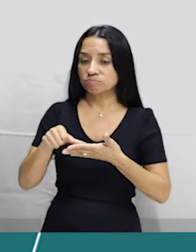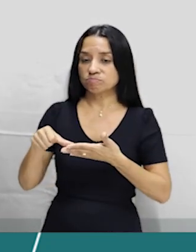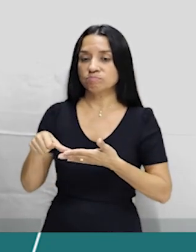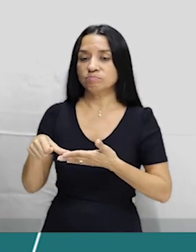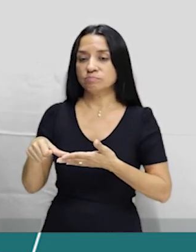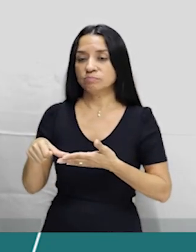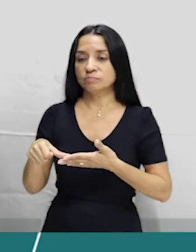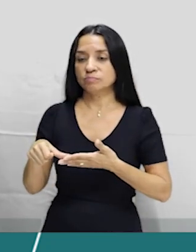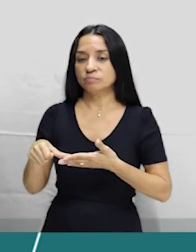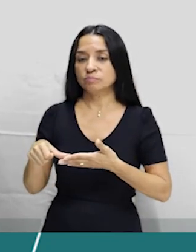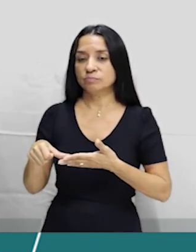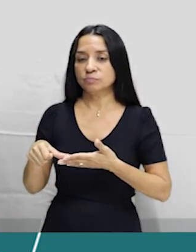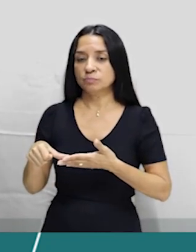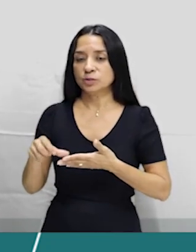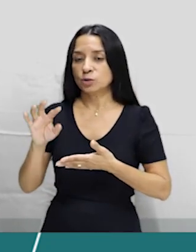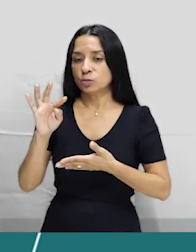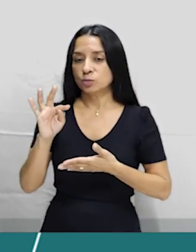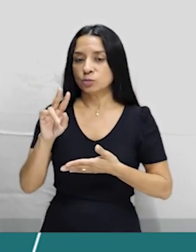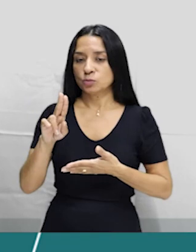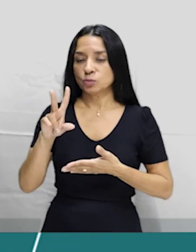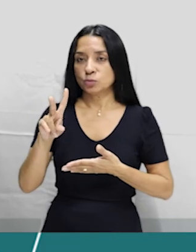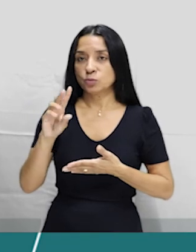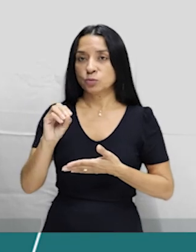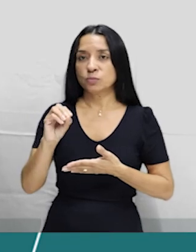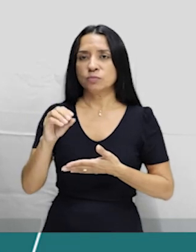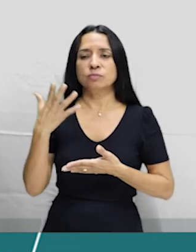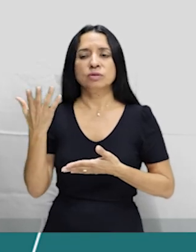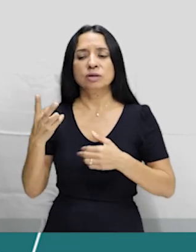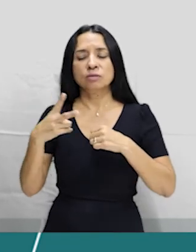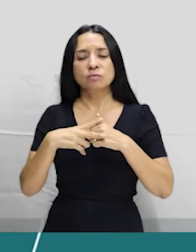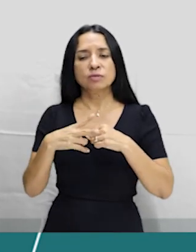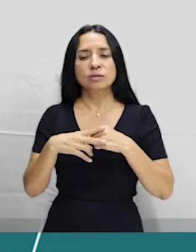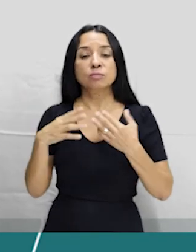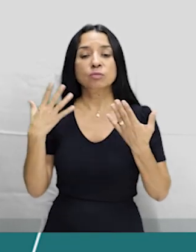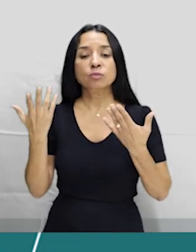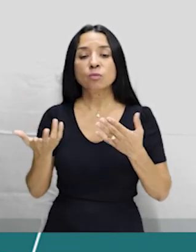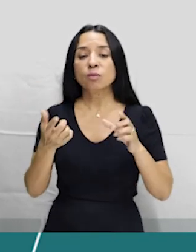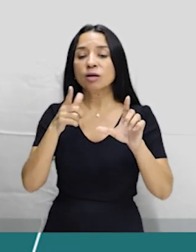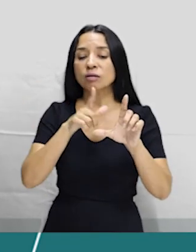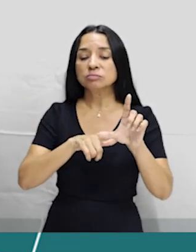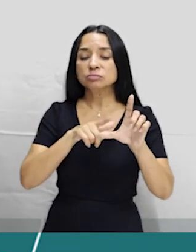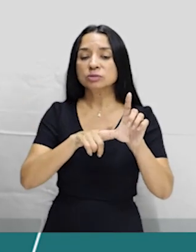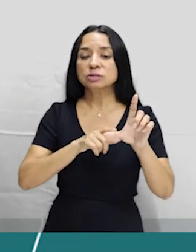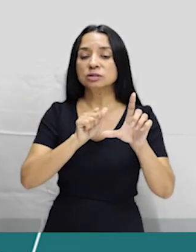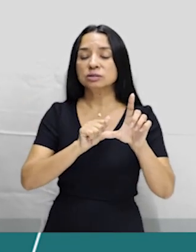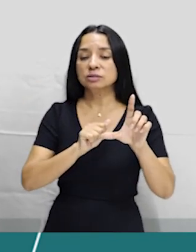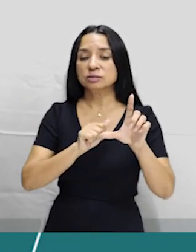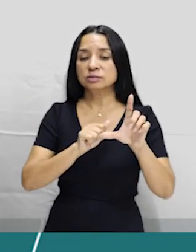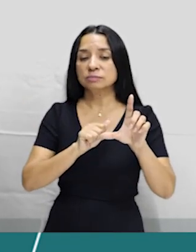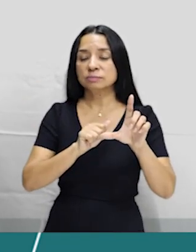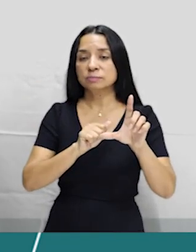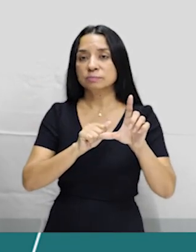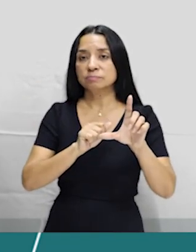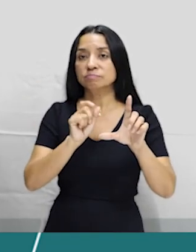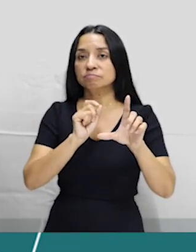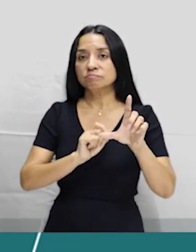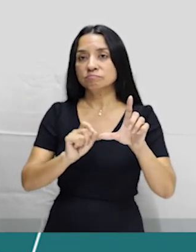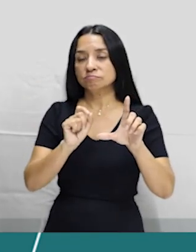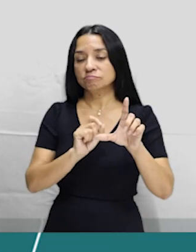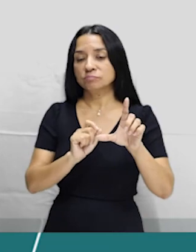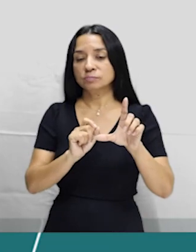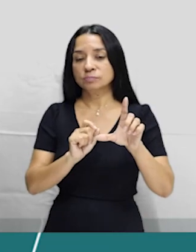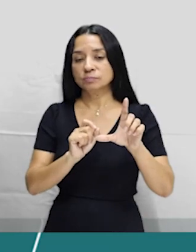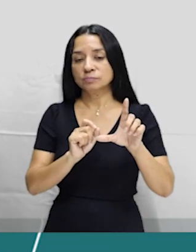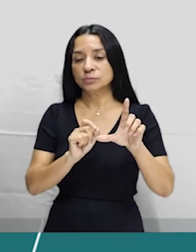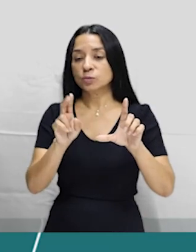Tudo, que é o verbo, então qual é dessas opções aqui, que eu vou